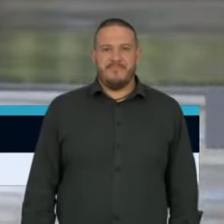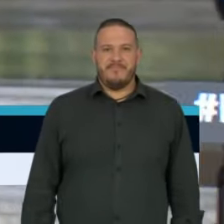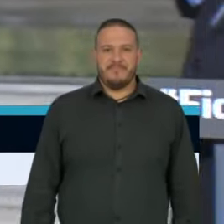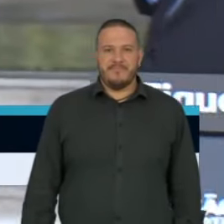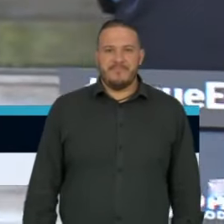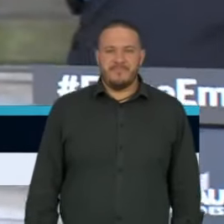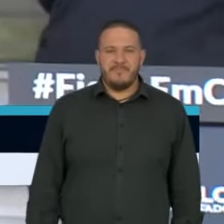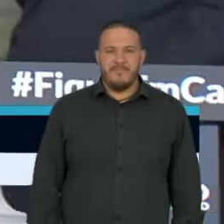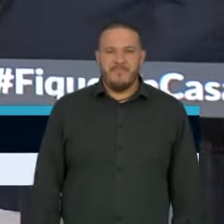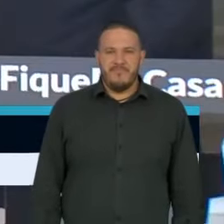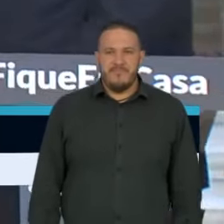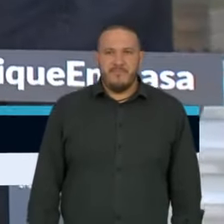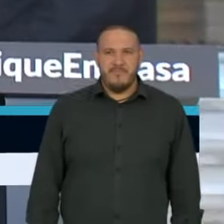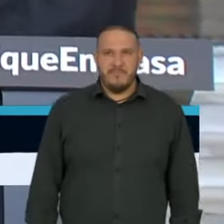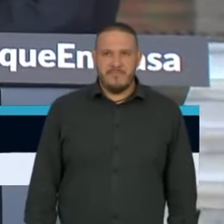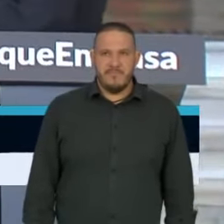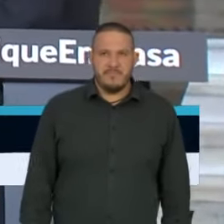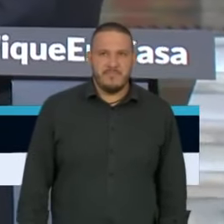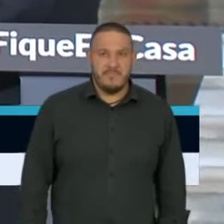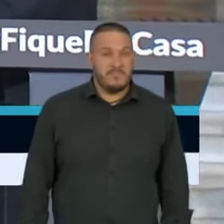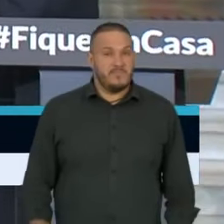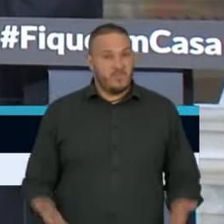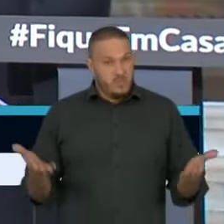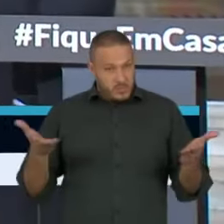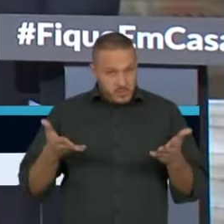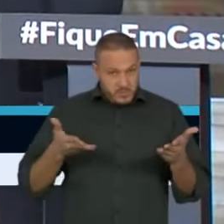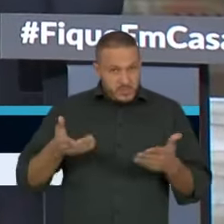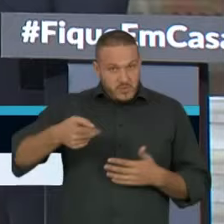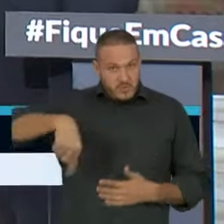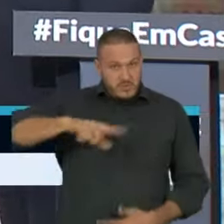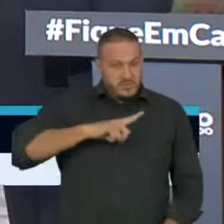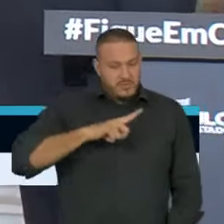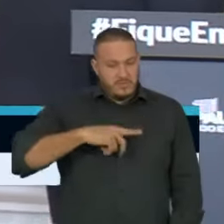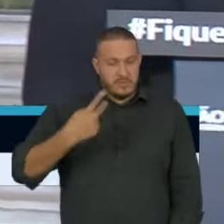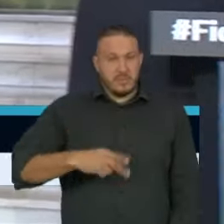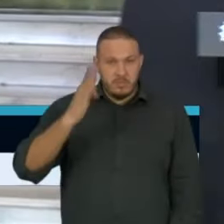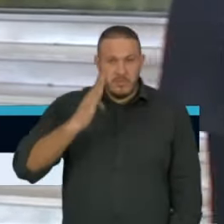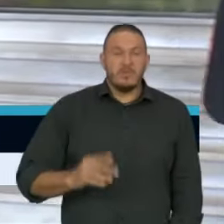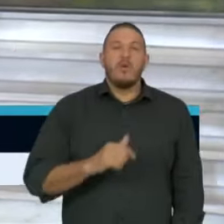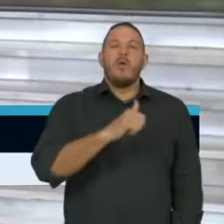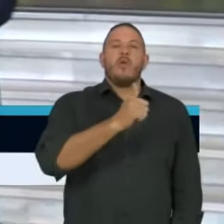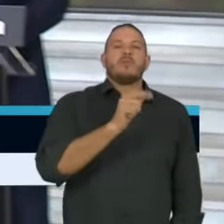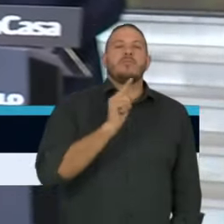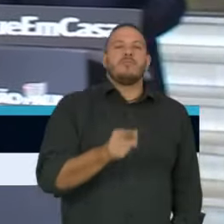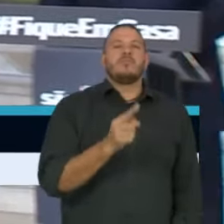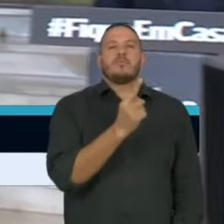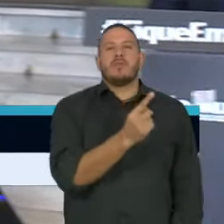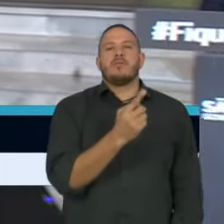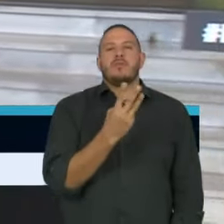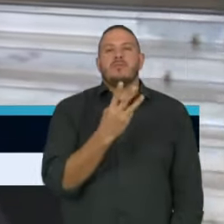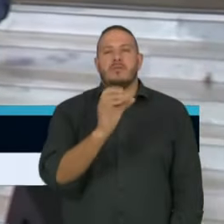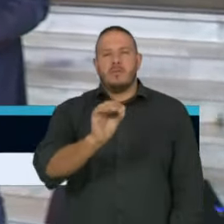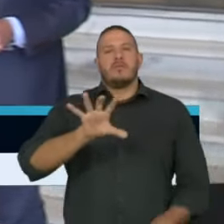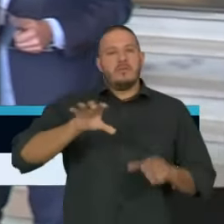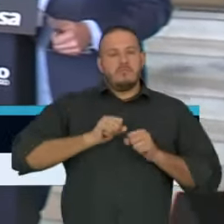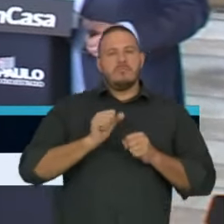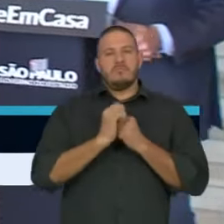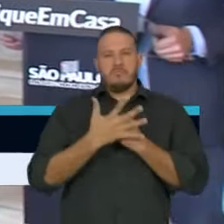Então, hoje, nós temos para o Brasil 11.130 casas, com